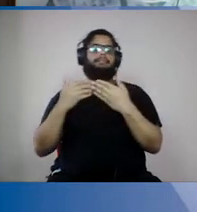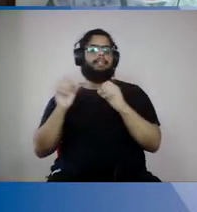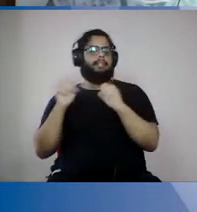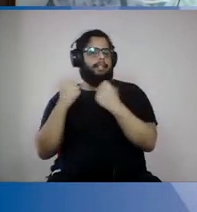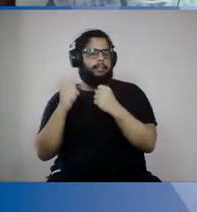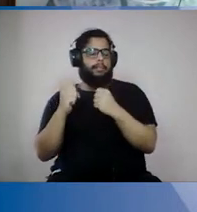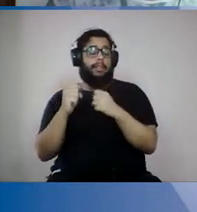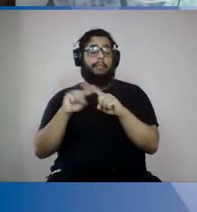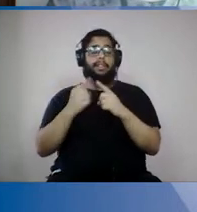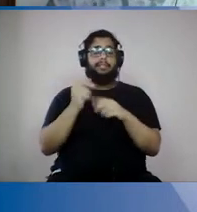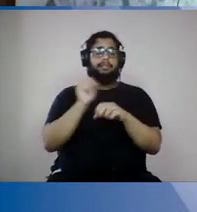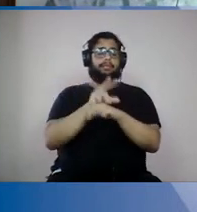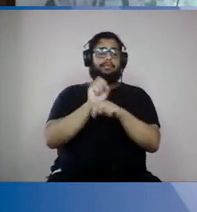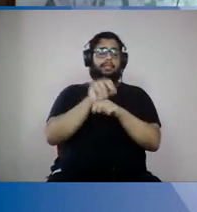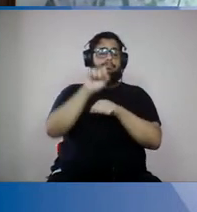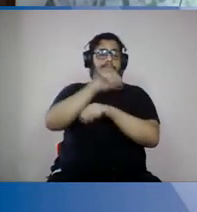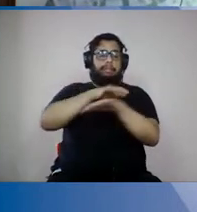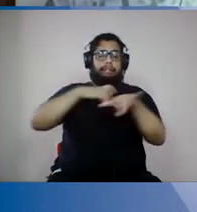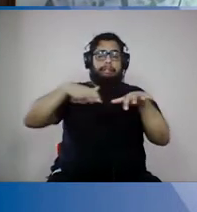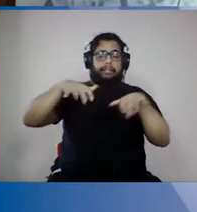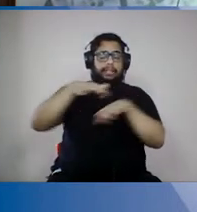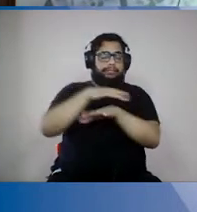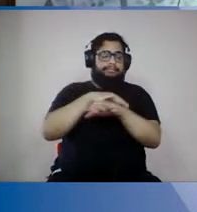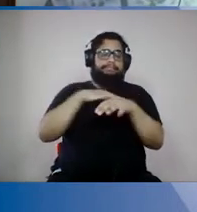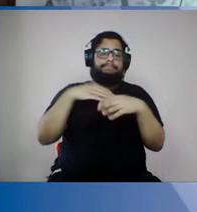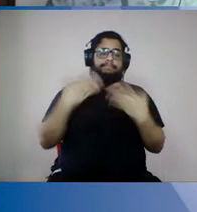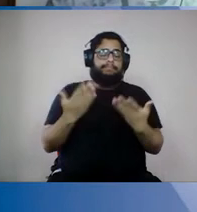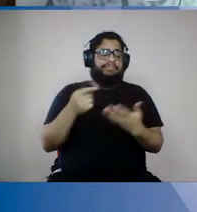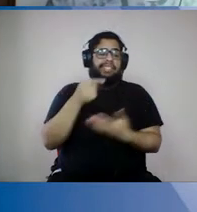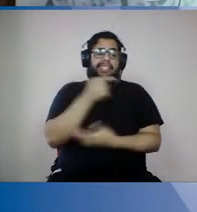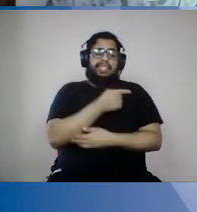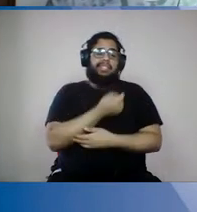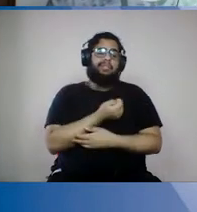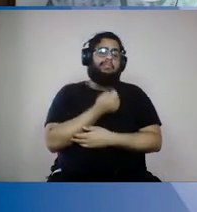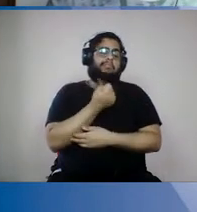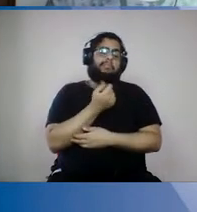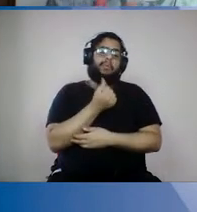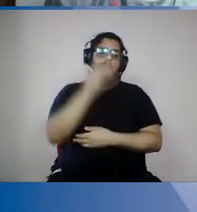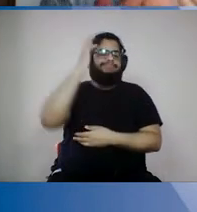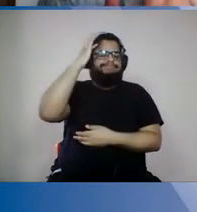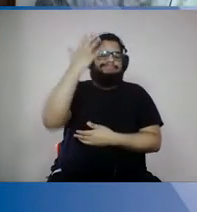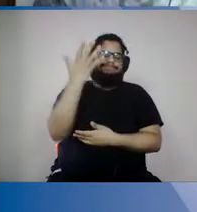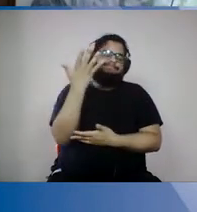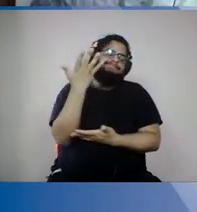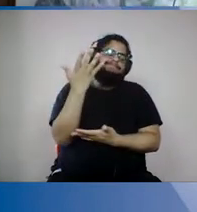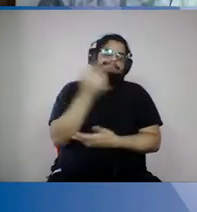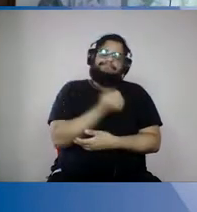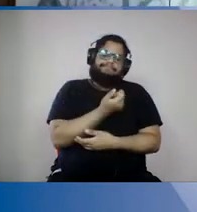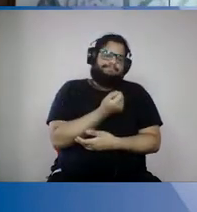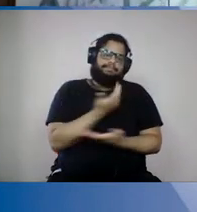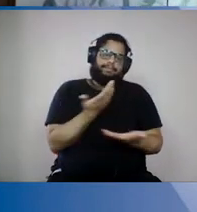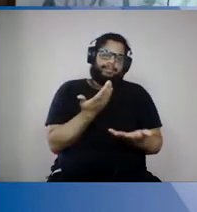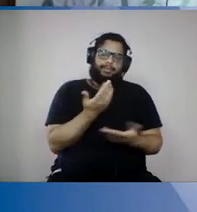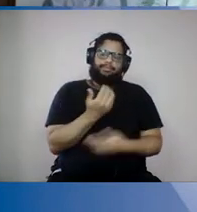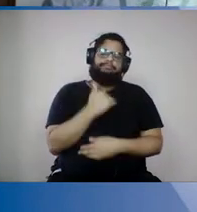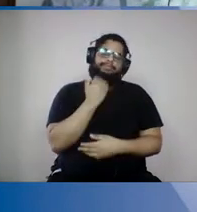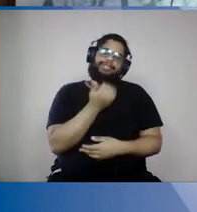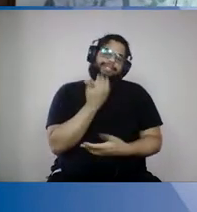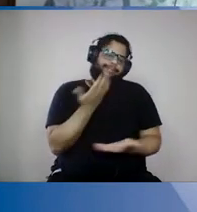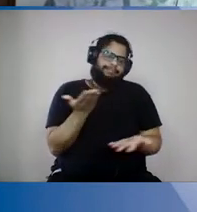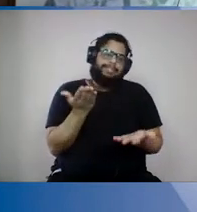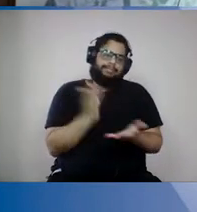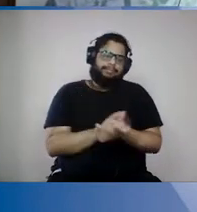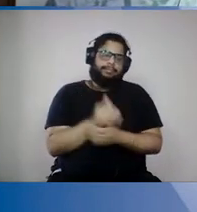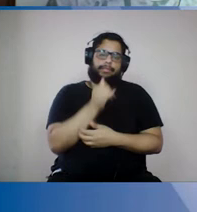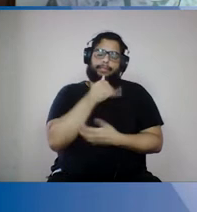e livremente dessa maneira, essa medida aqui fica pouquíssima, fica pouquíssimo eficiente para combater a